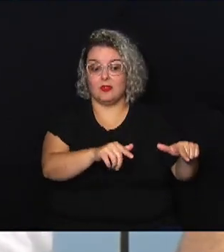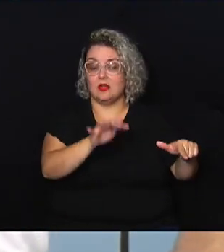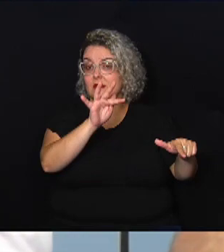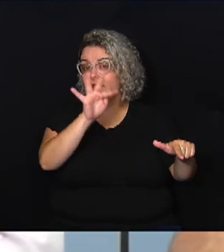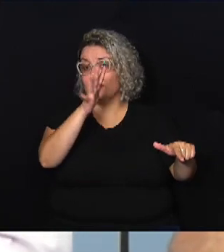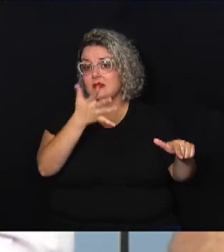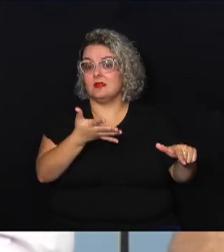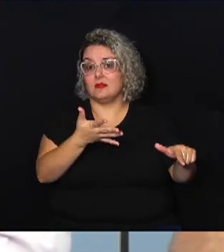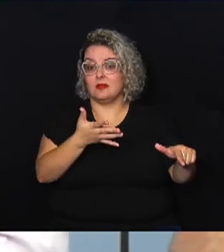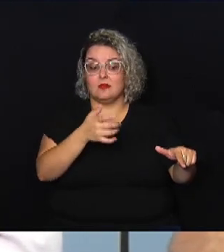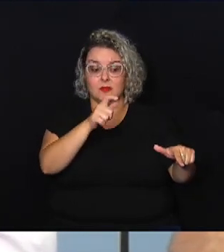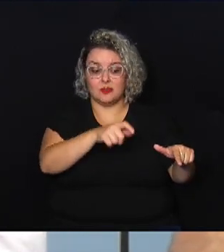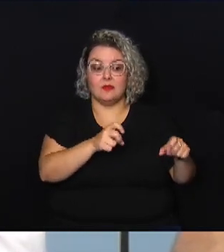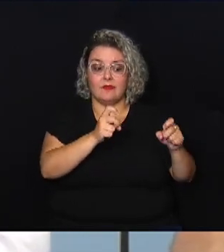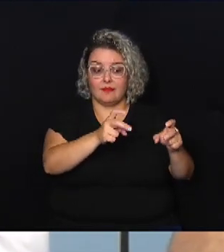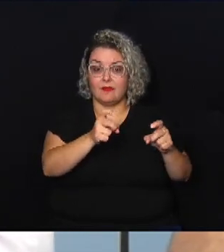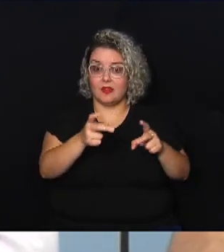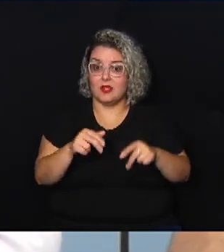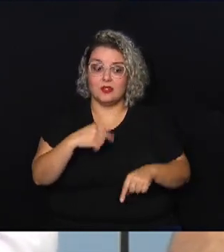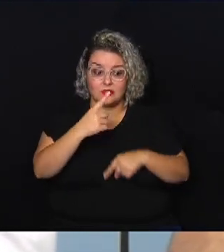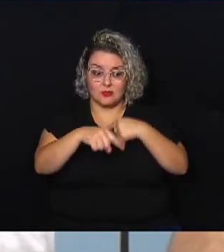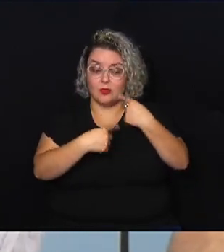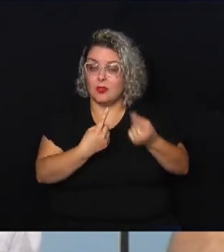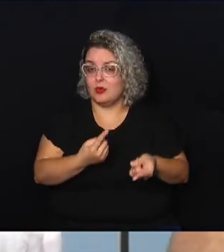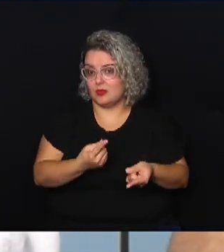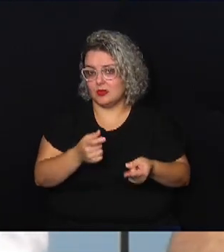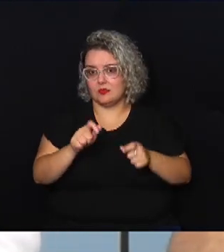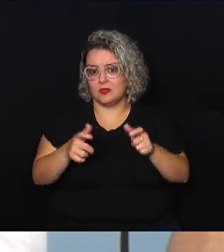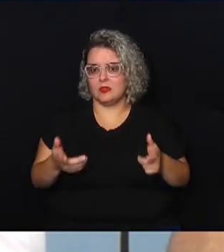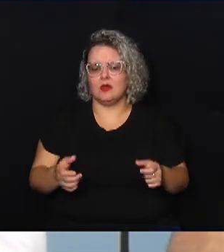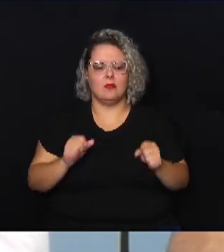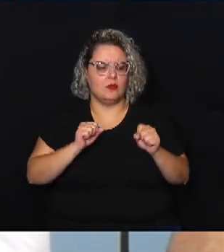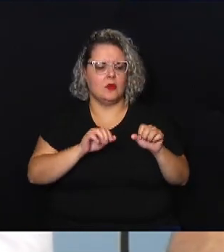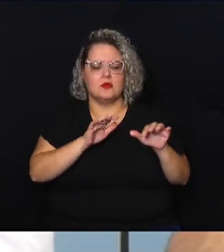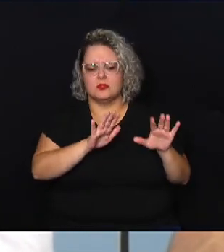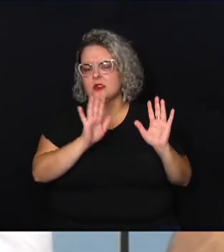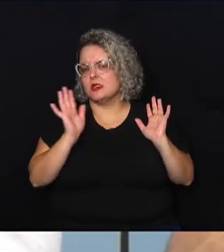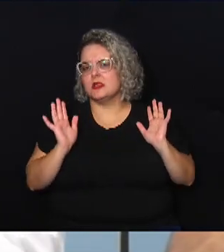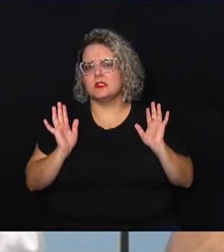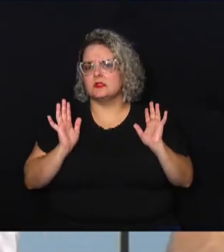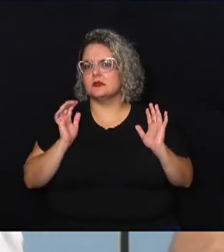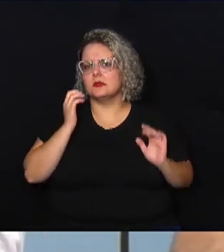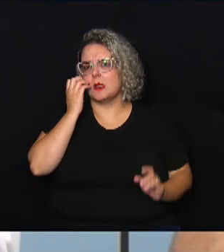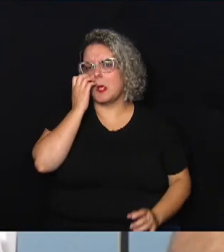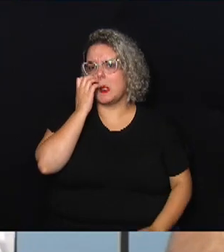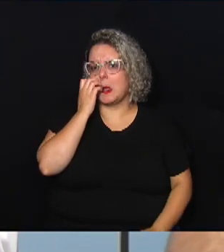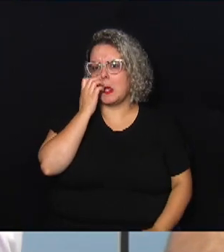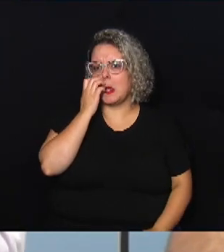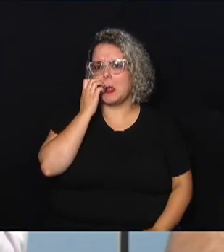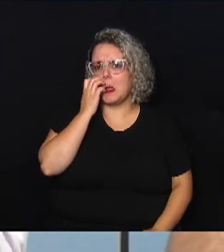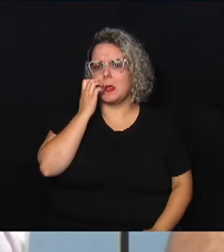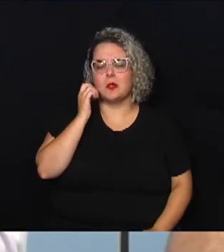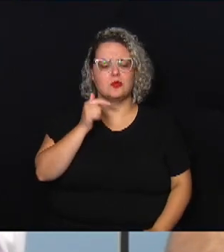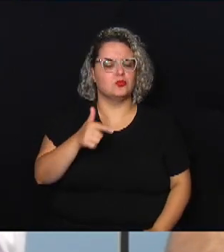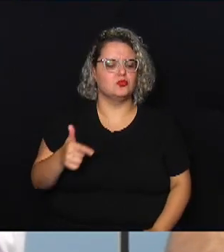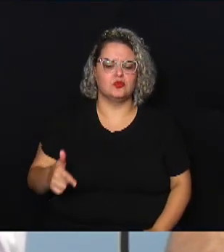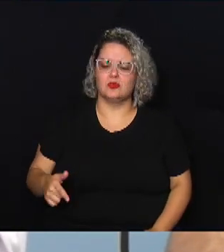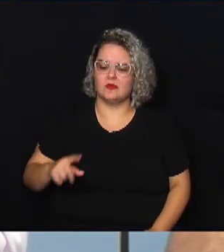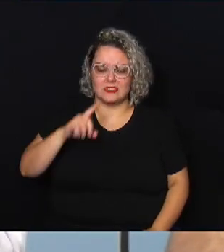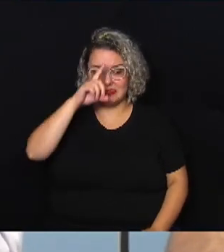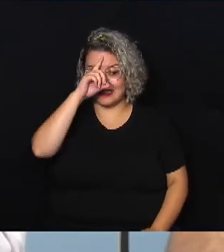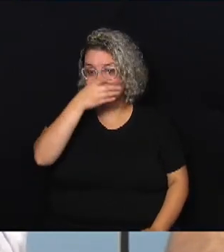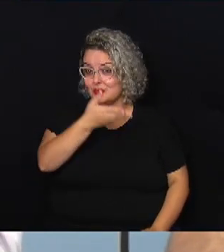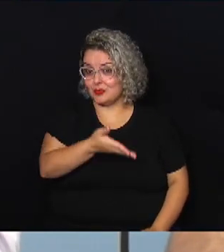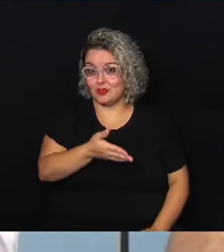pessoa vai lá vende a área para um terceiro fala não, você pode ficar aqui a pessoa nunca vai ter posse daquilo ela nunca vai ter nada